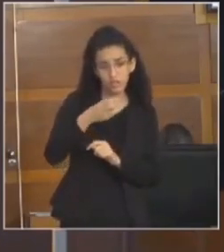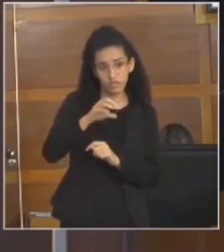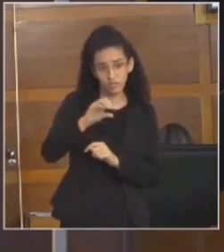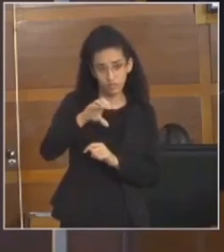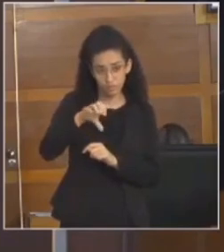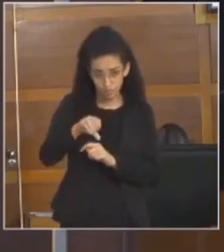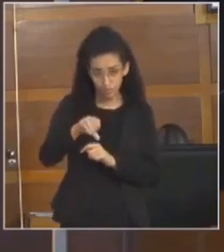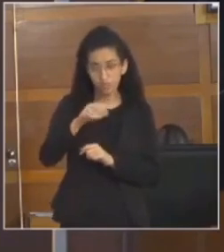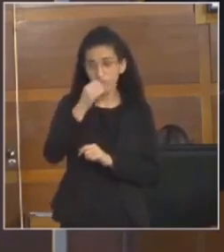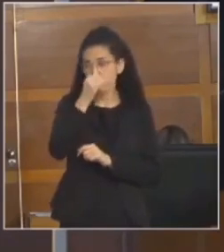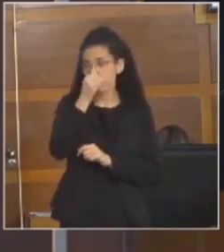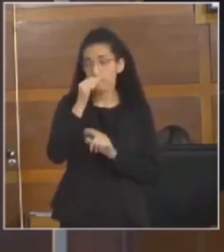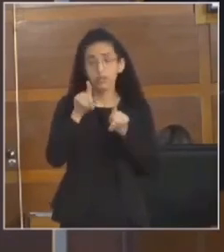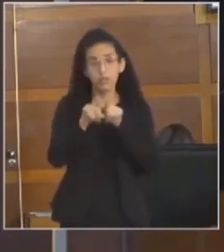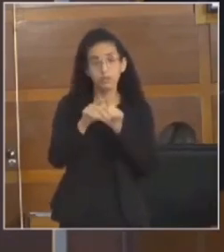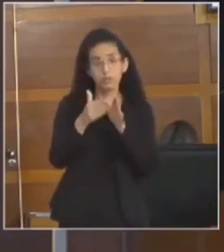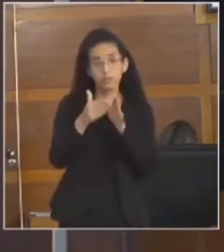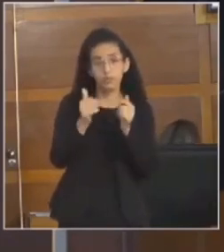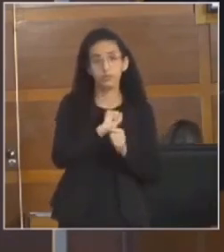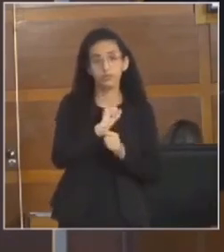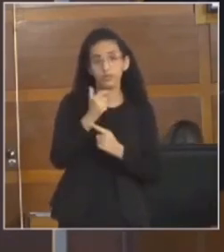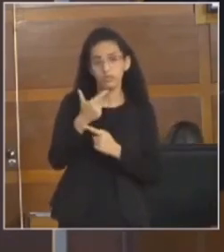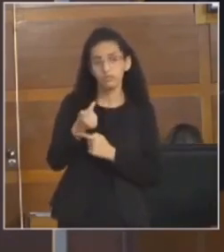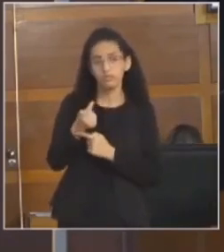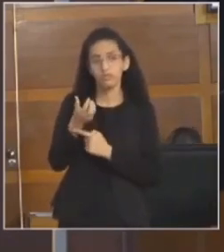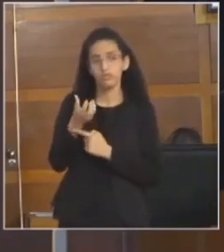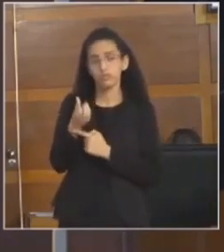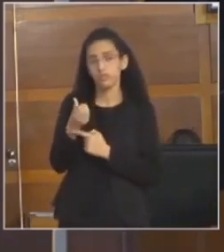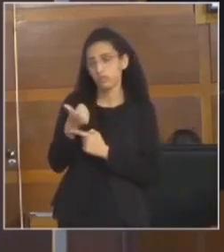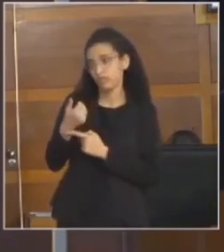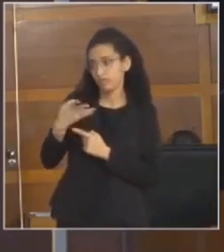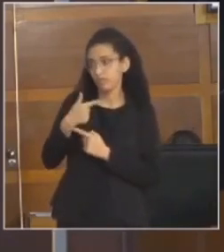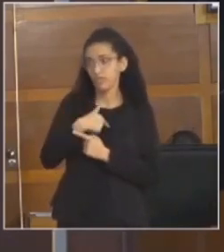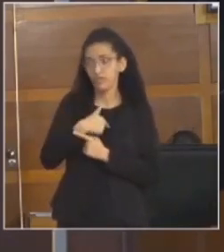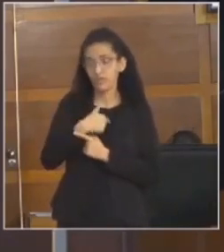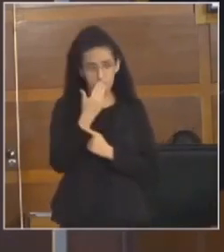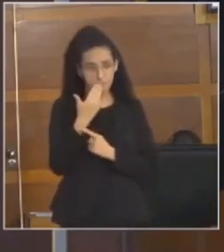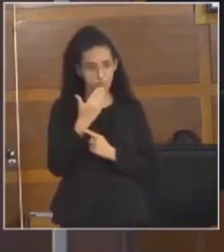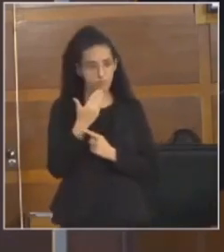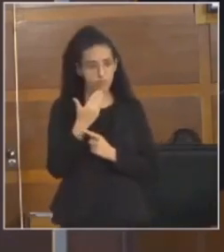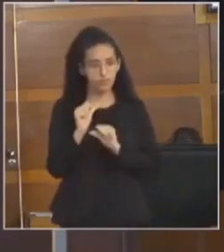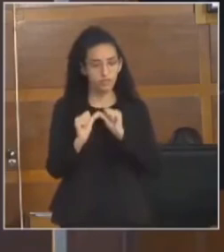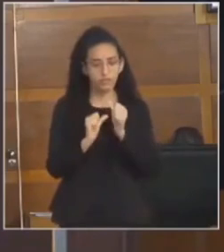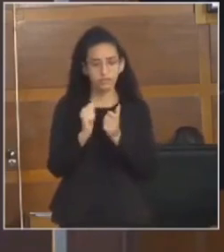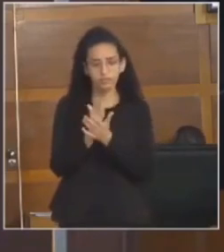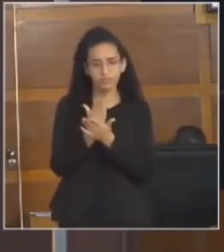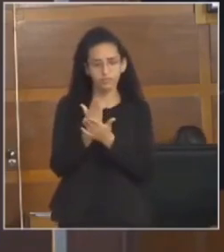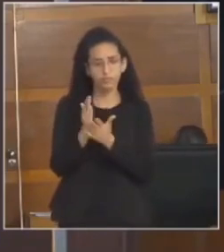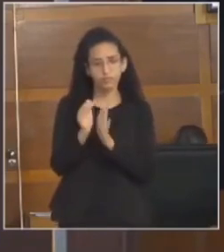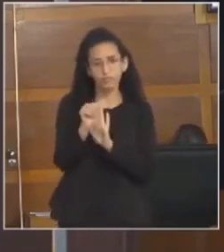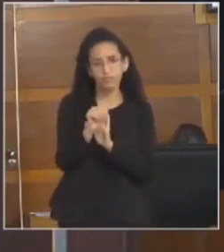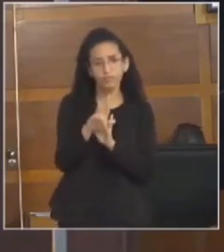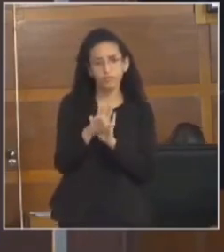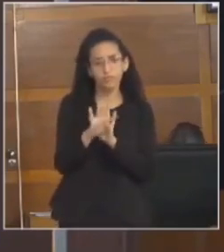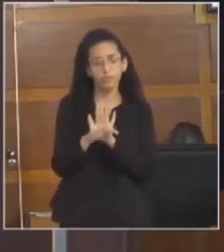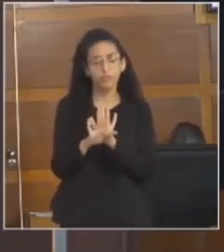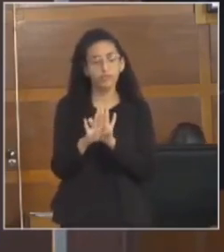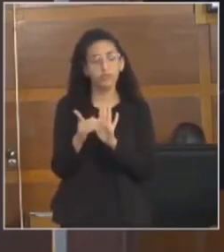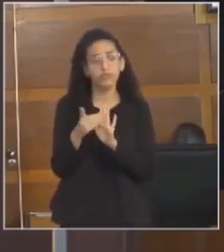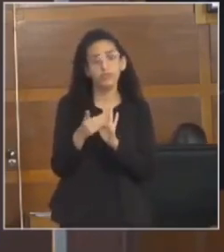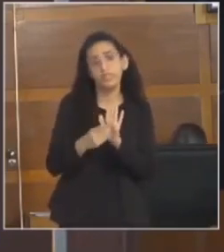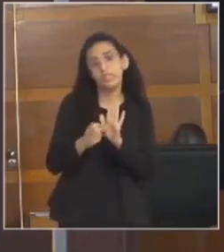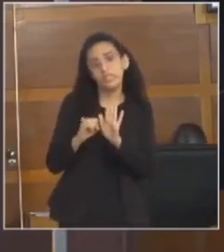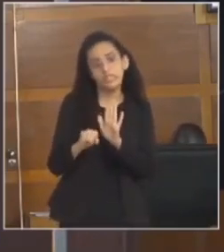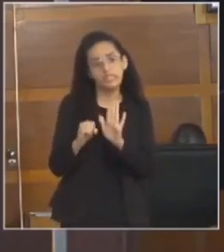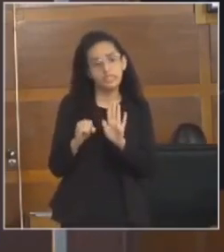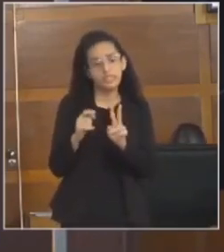transporte por aplicativo. E a indicação 7.614, onde eu solicito a revogação de alguns artigos do decreto, caso